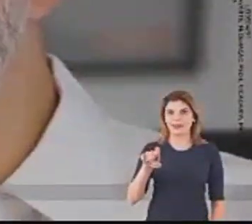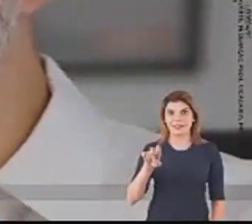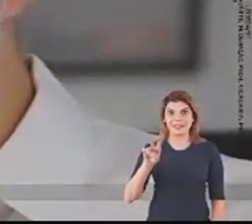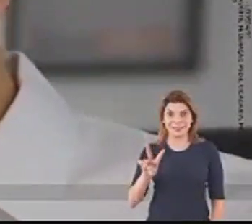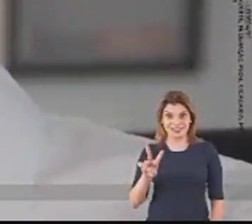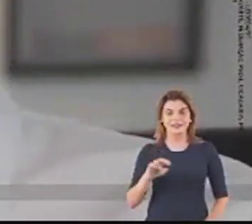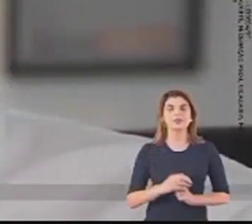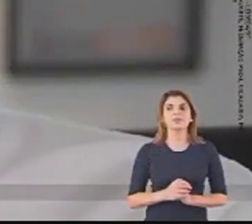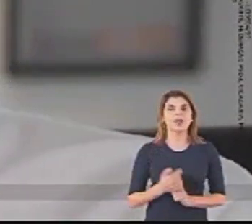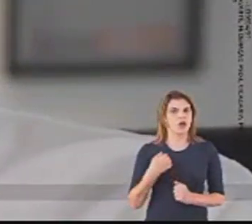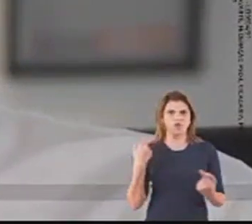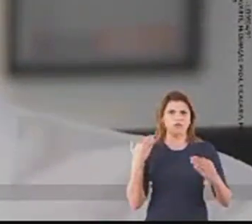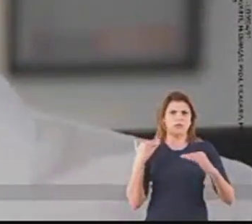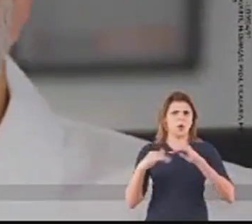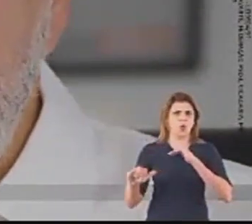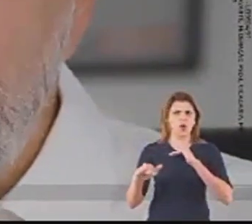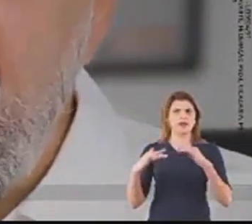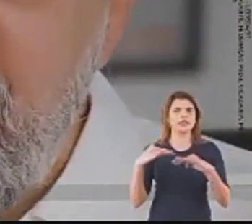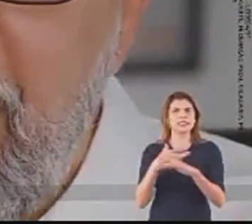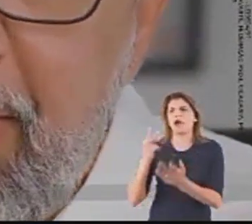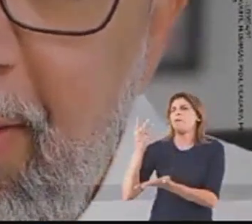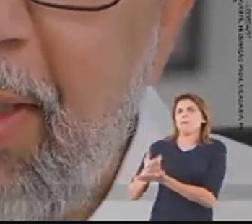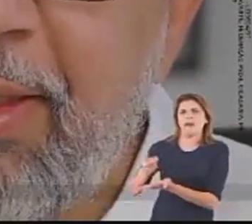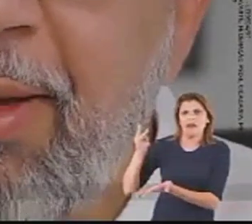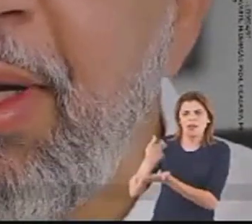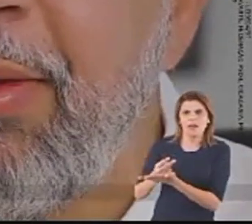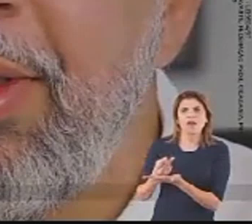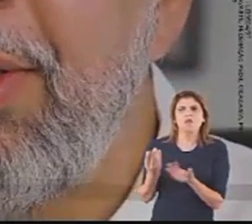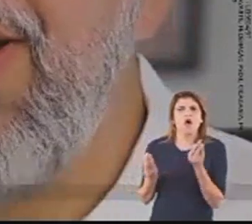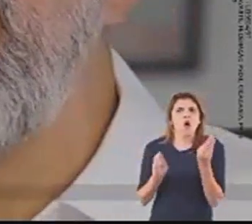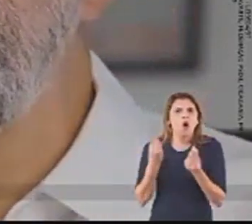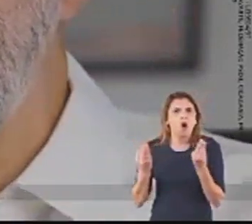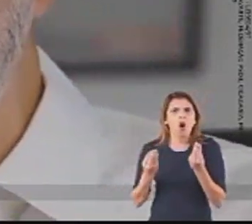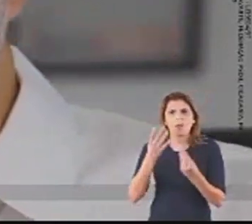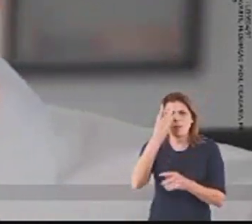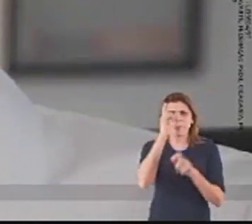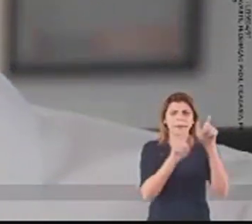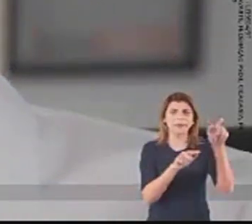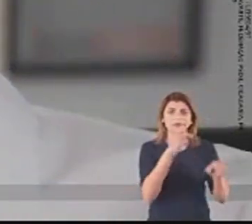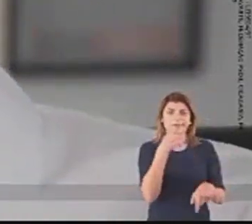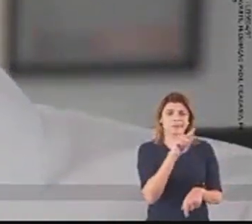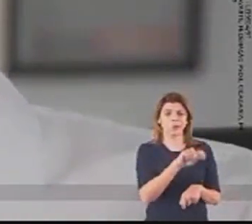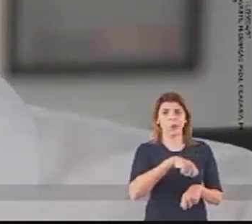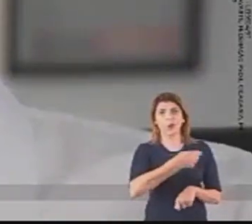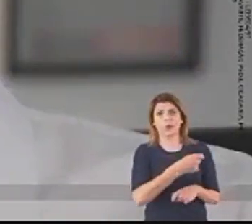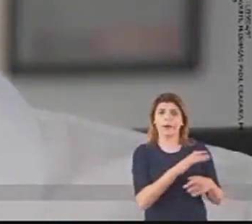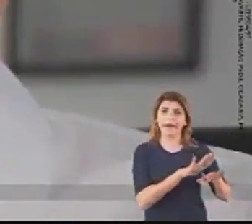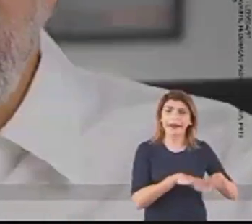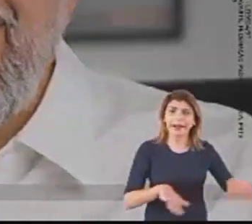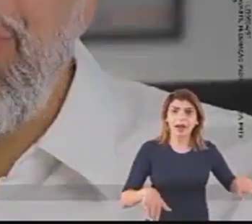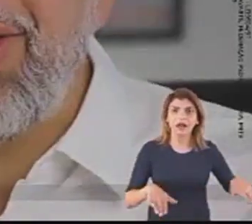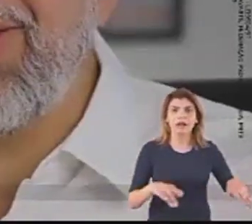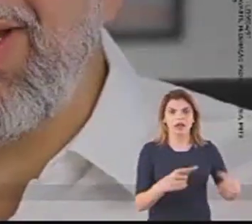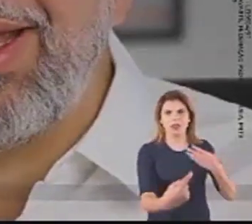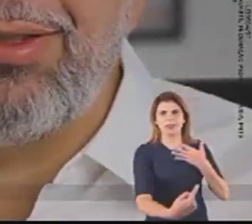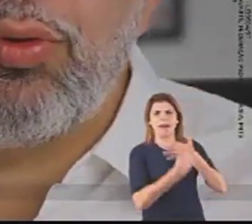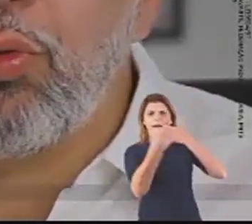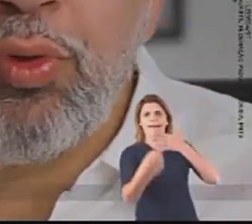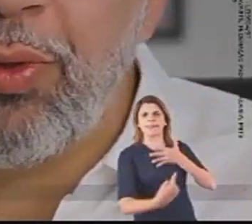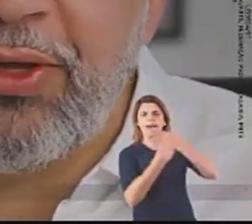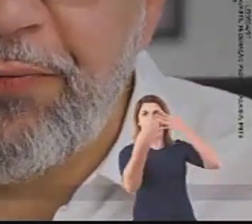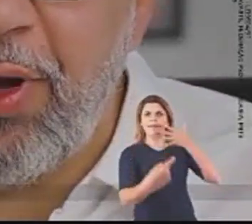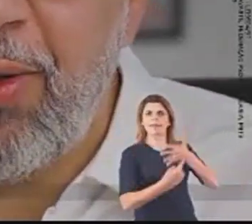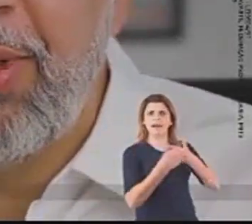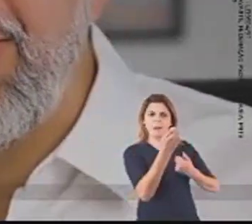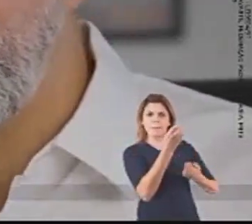como eu não concordei em ter uma cidade como a nossa, desse tamanho, na mão de uma criança, hoje eles tentam me atacar de